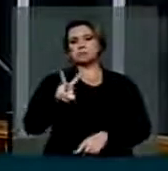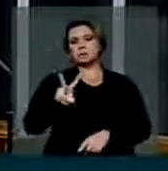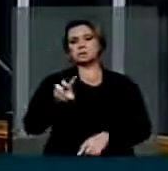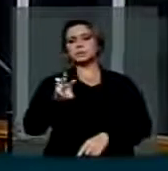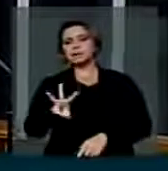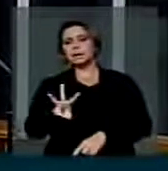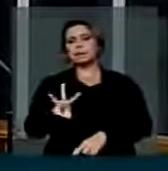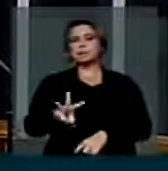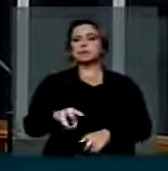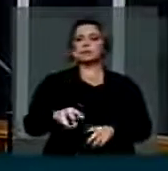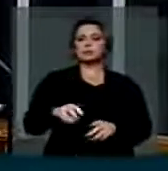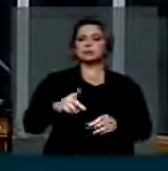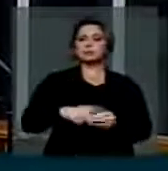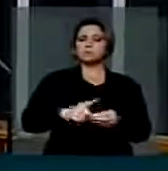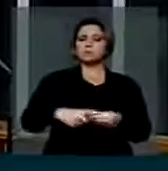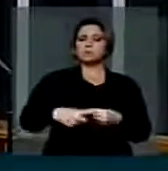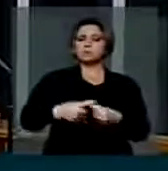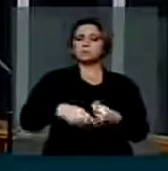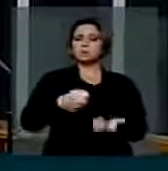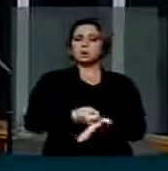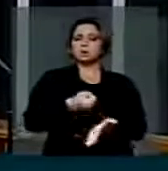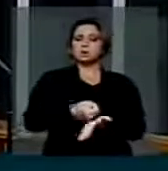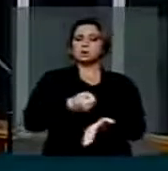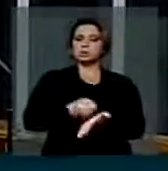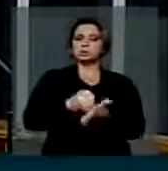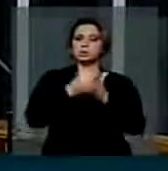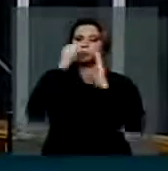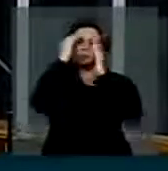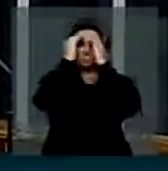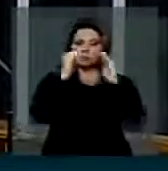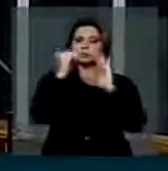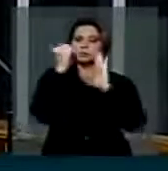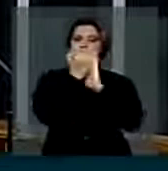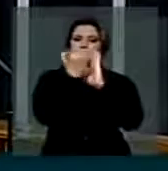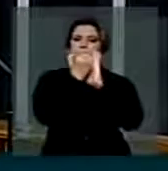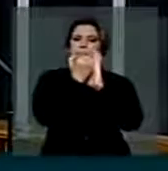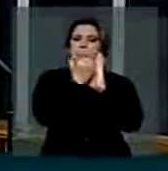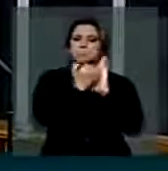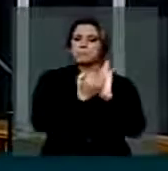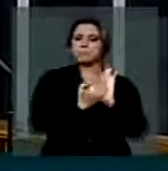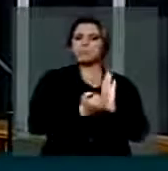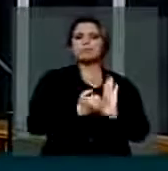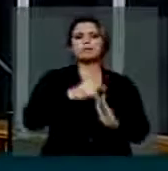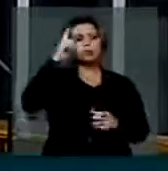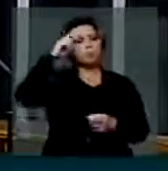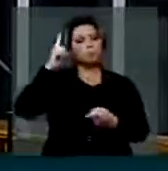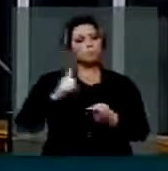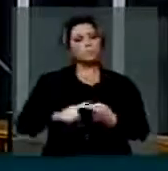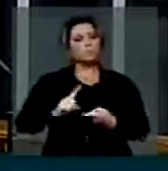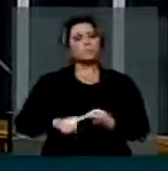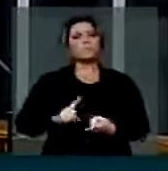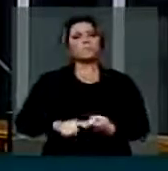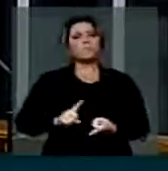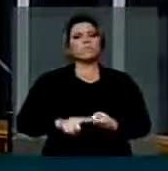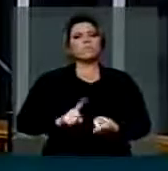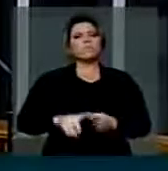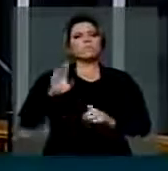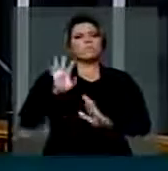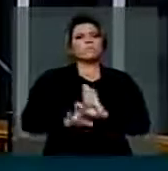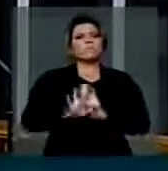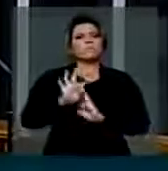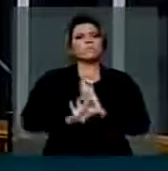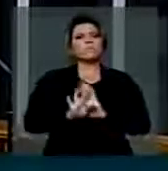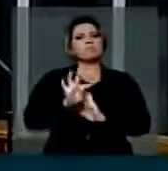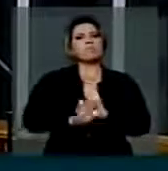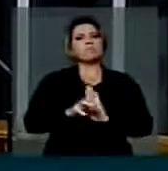municípios, em razão do rigor dos critérios que foram aprovados. E nós concordamos com o texto que foi negociado com o Planalto. Então, o